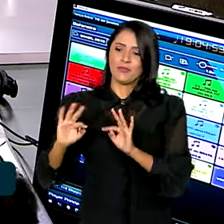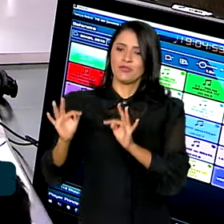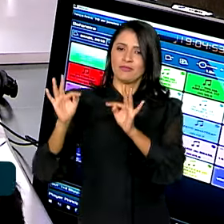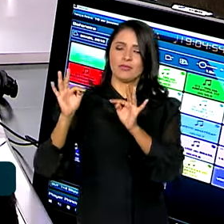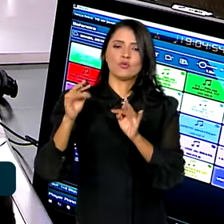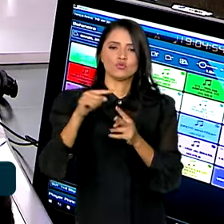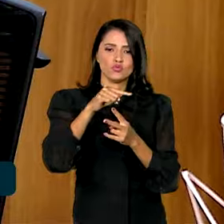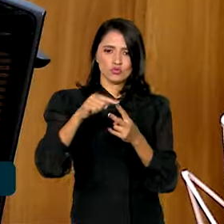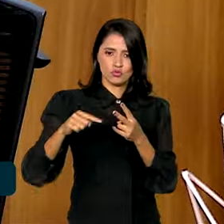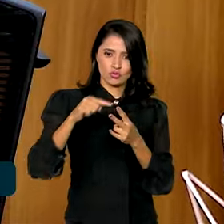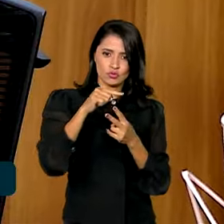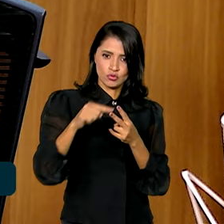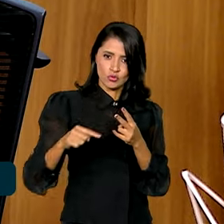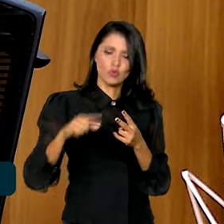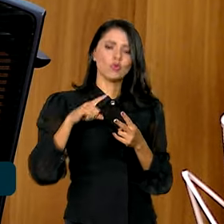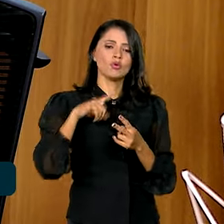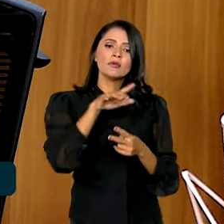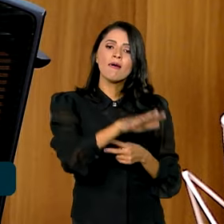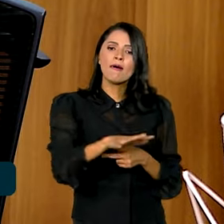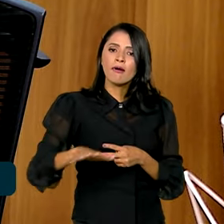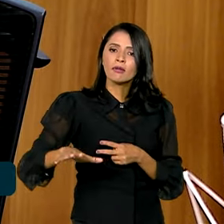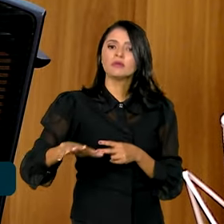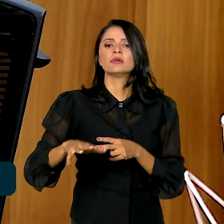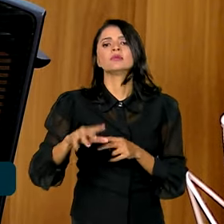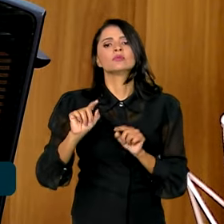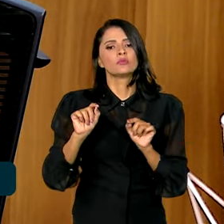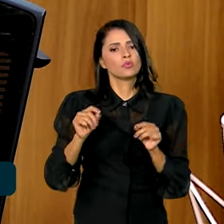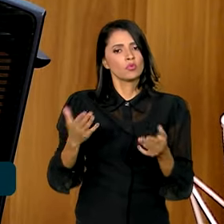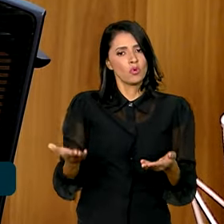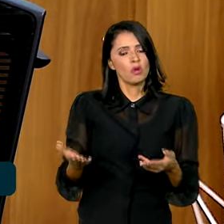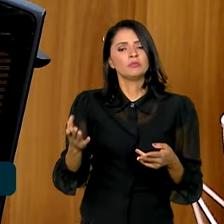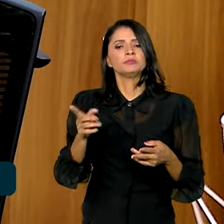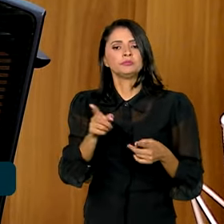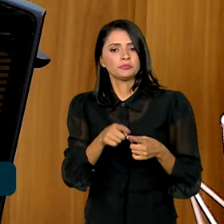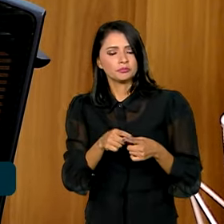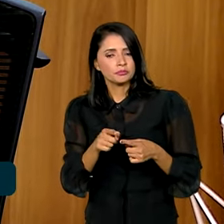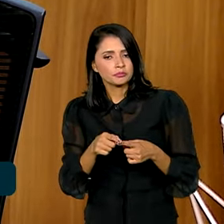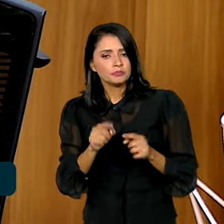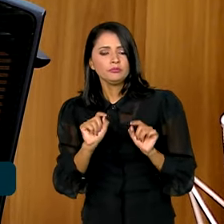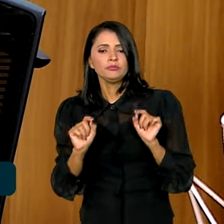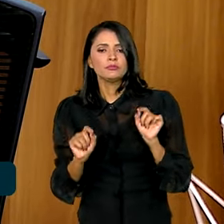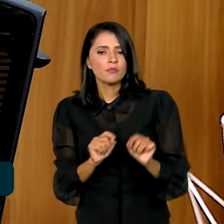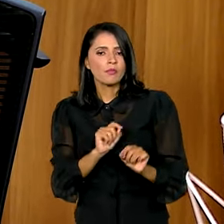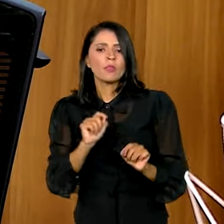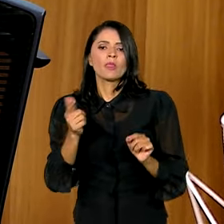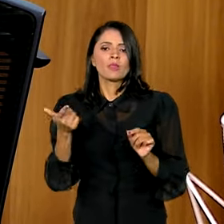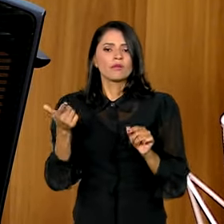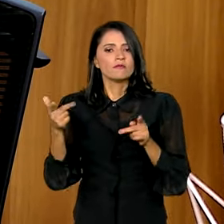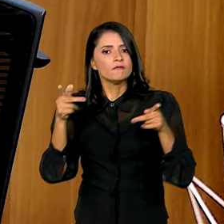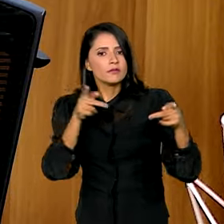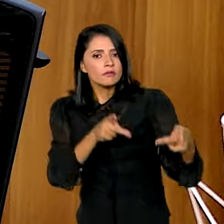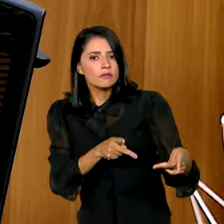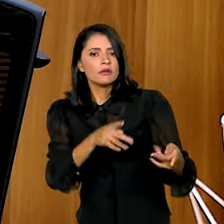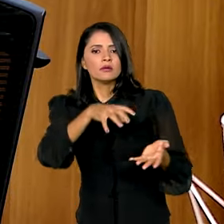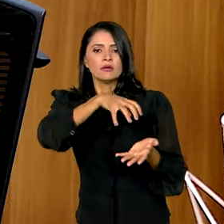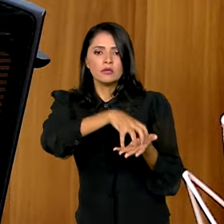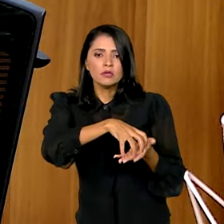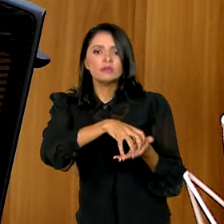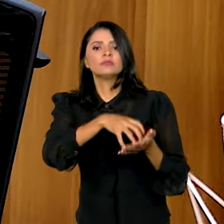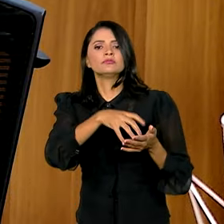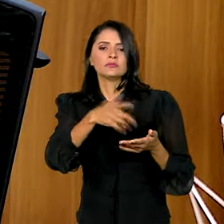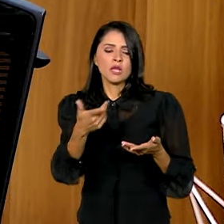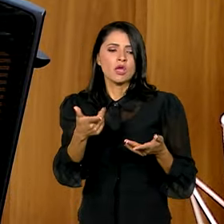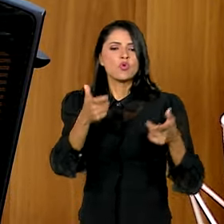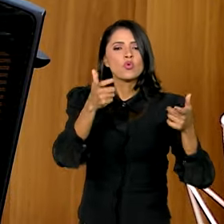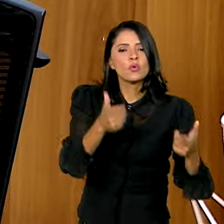dois grandes eixos de atuação. Fazendo toda uma revisitação às nossas agências,